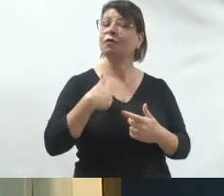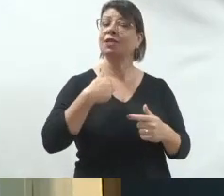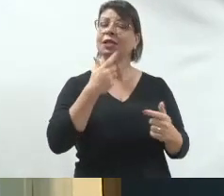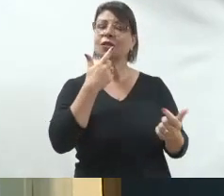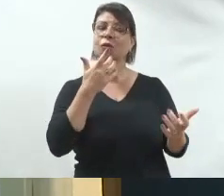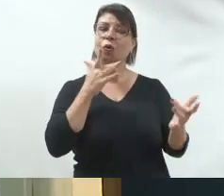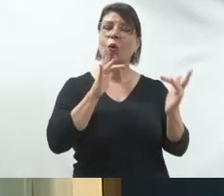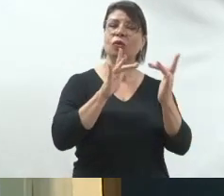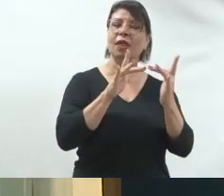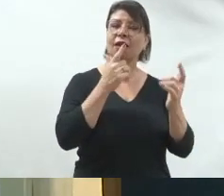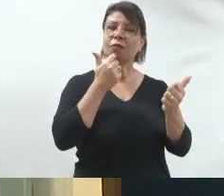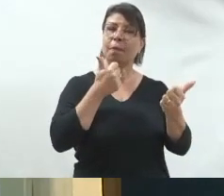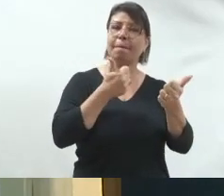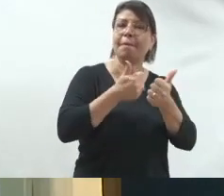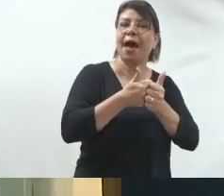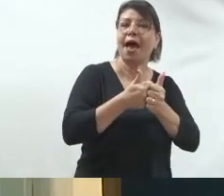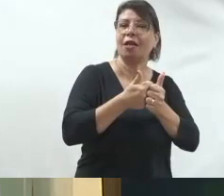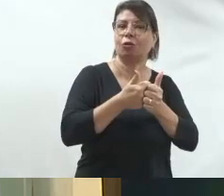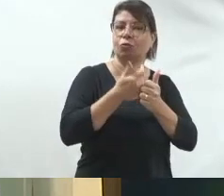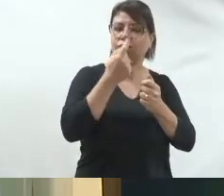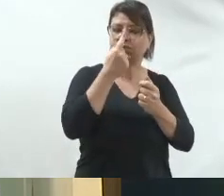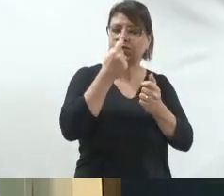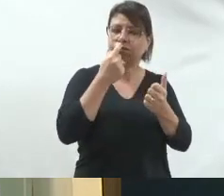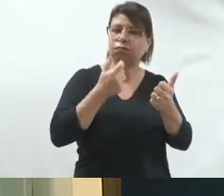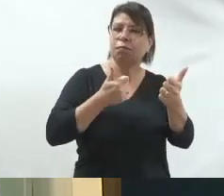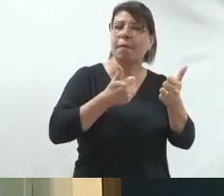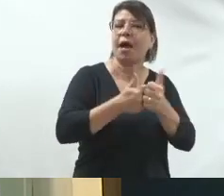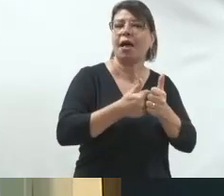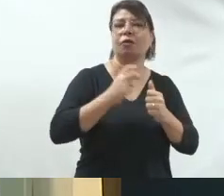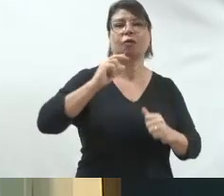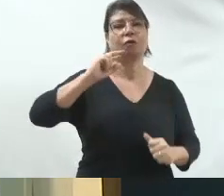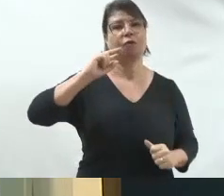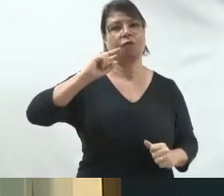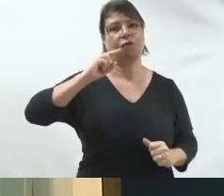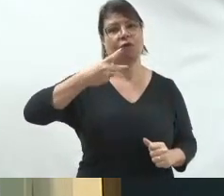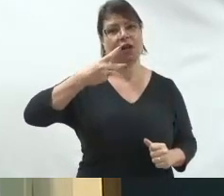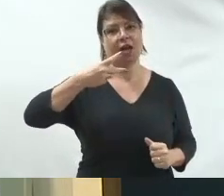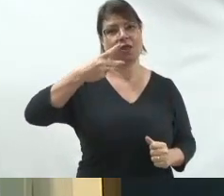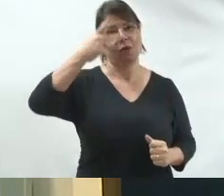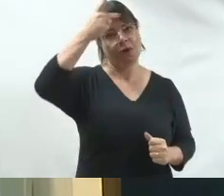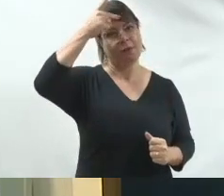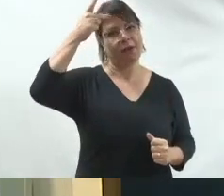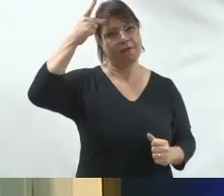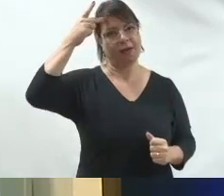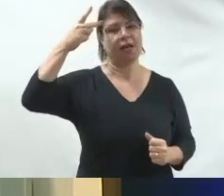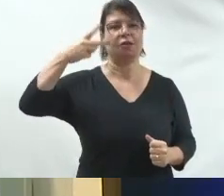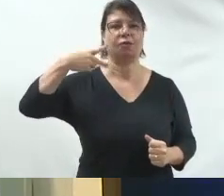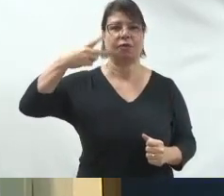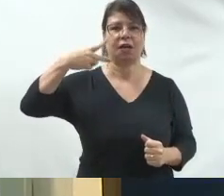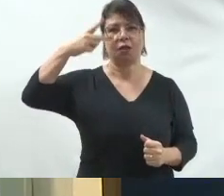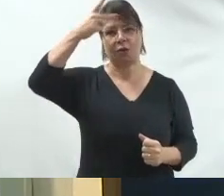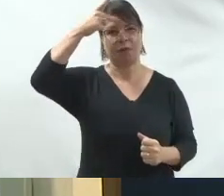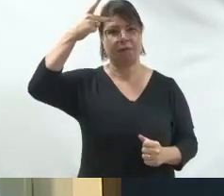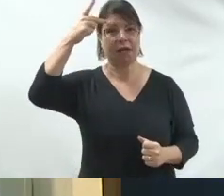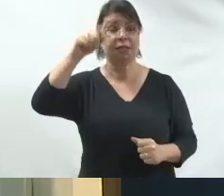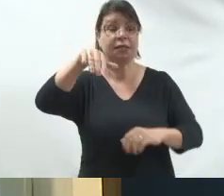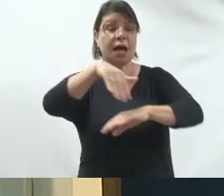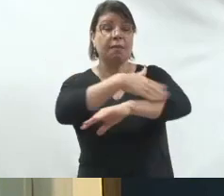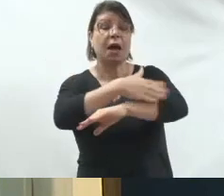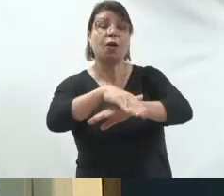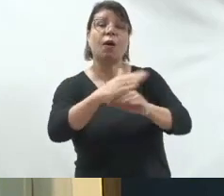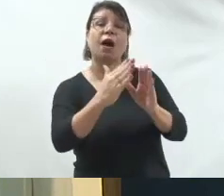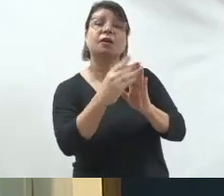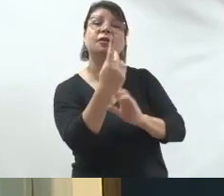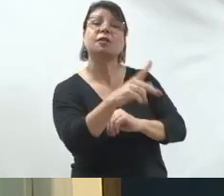de contato muito efetiva com o prefeito e com os vereadores. Então, o vereador, você sabe o endereço, você sabe onde é que está a casa